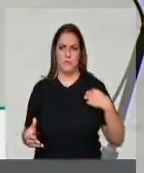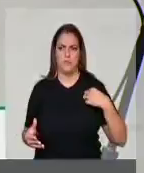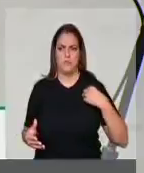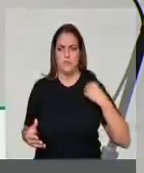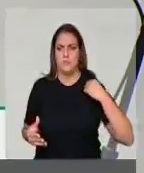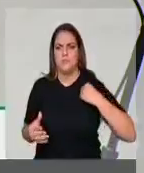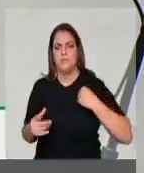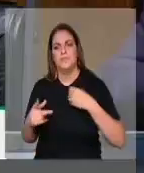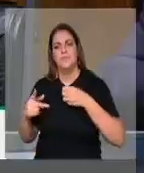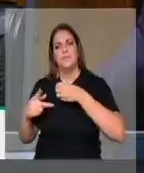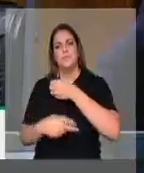Muito obrigado, deputada.